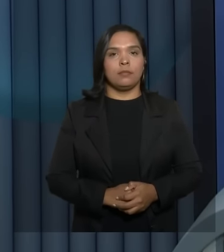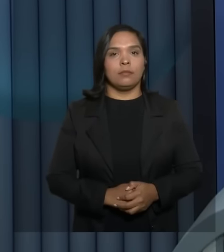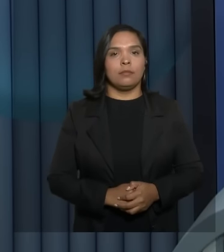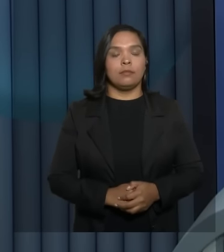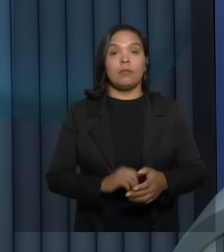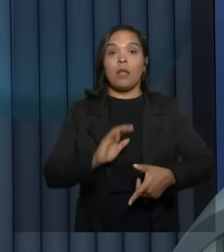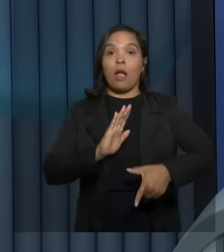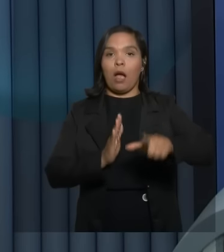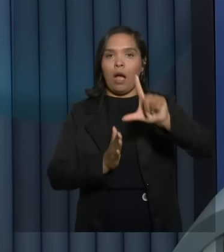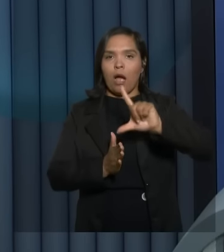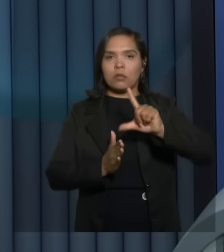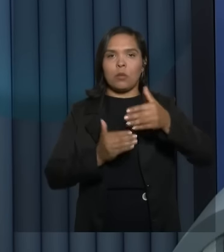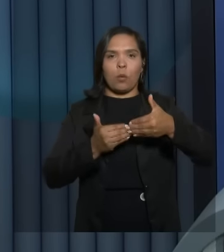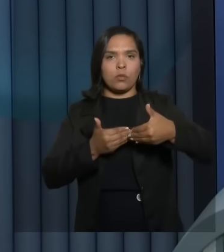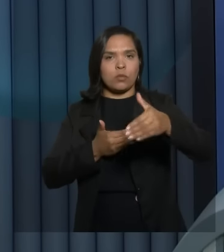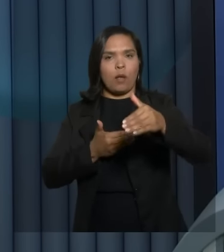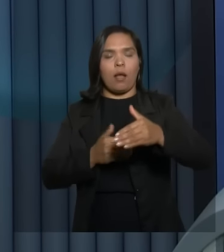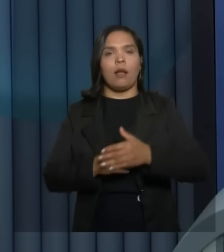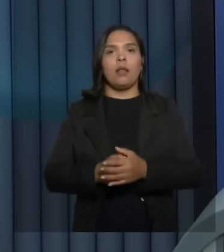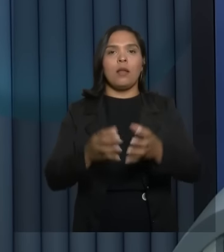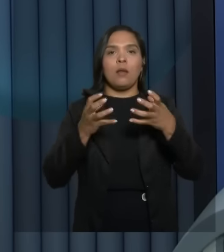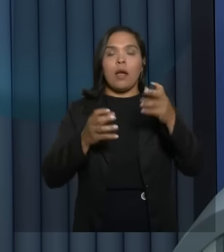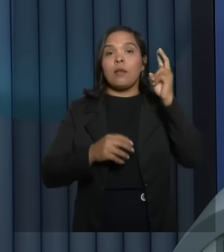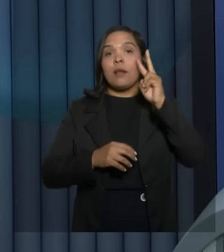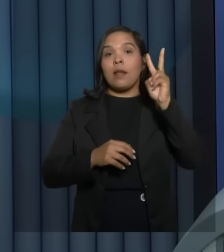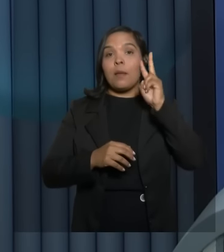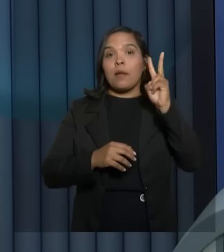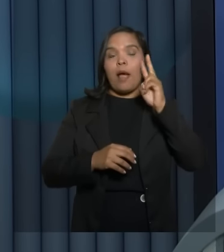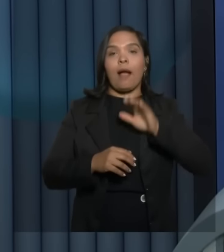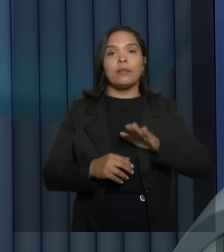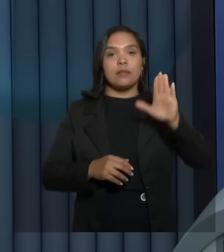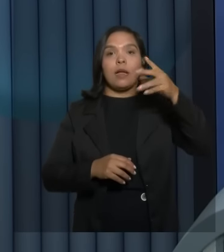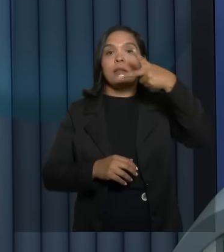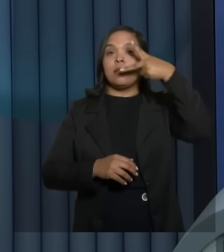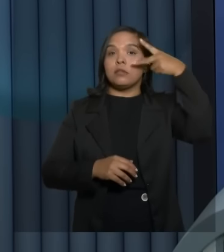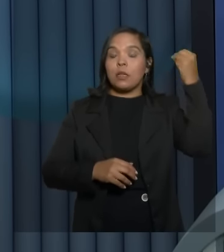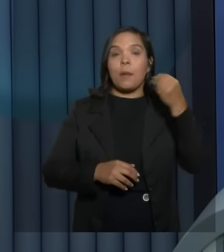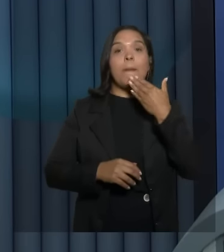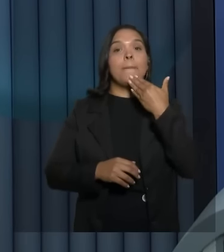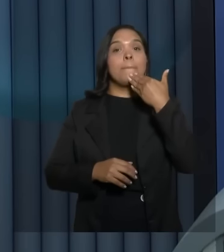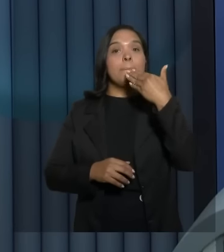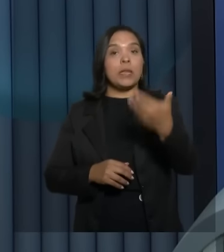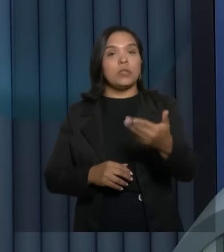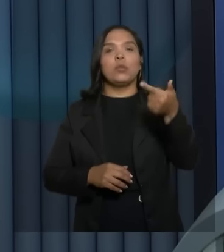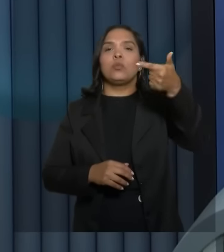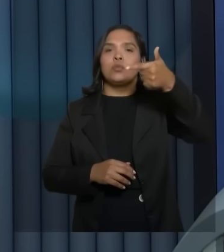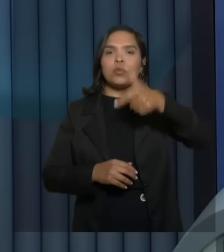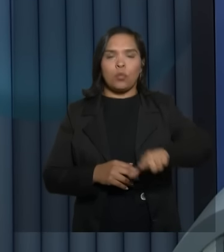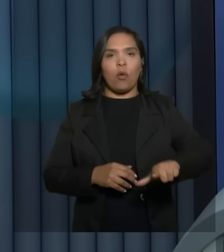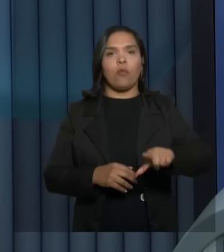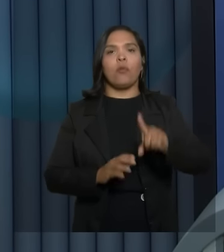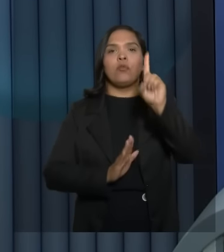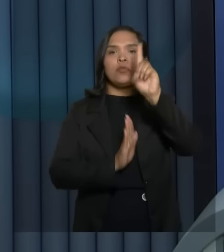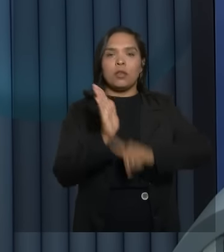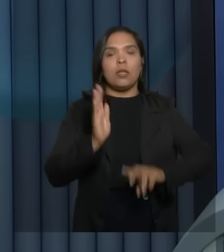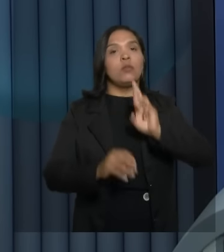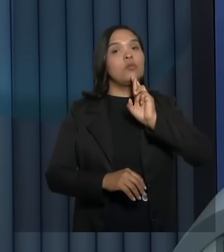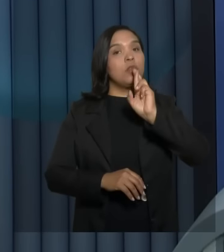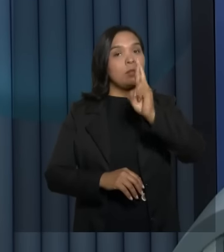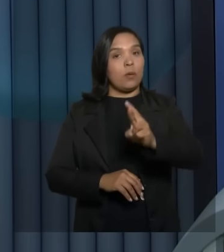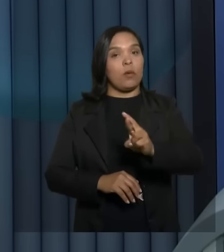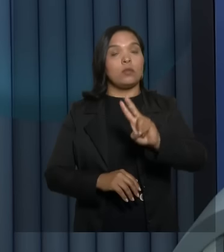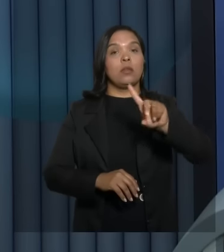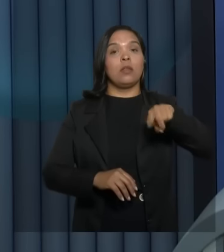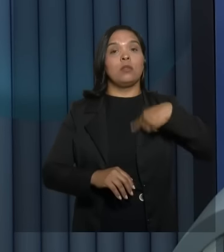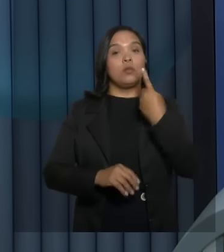Antes de seguir, eu quero lembrar o seguinte. A candidata Sheila Lemos pediu mais uma vez direito de resposta. A nossa